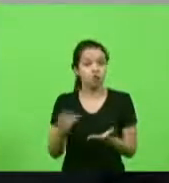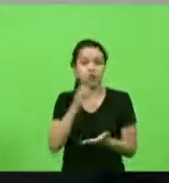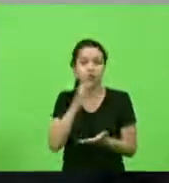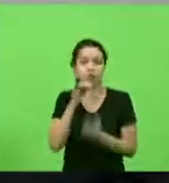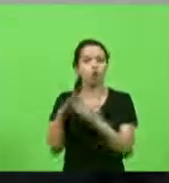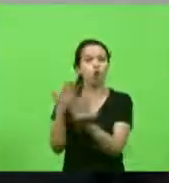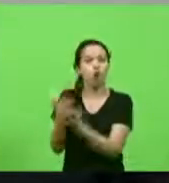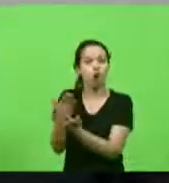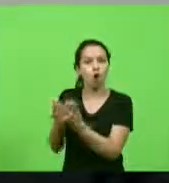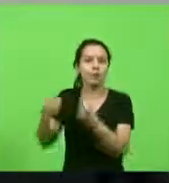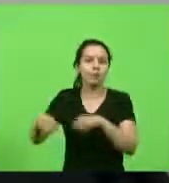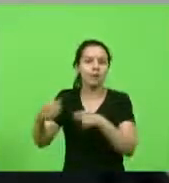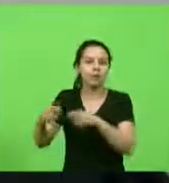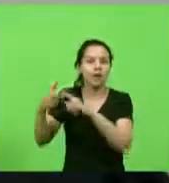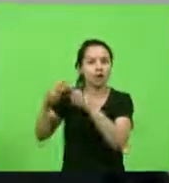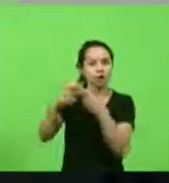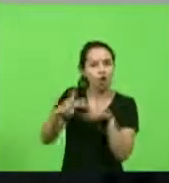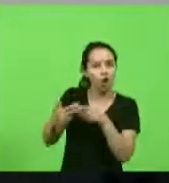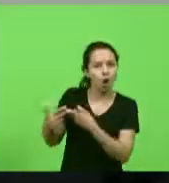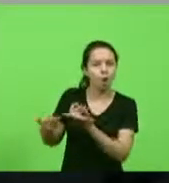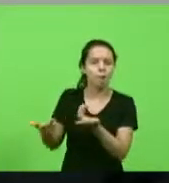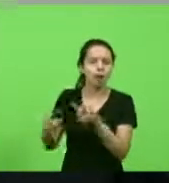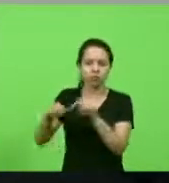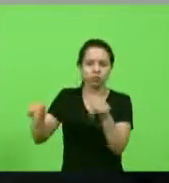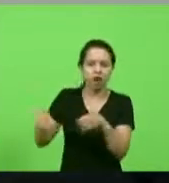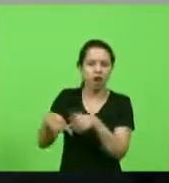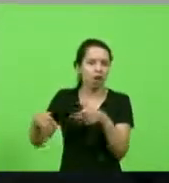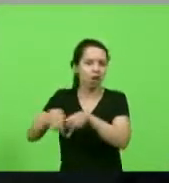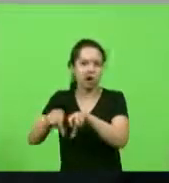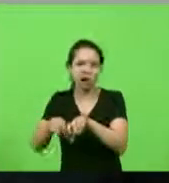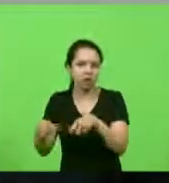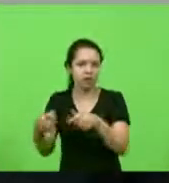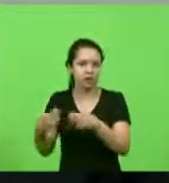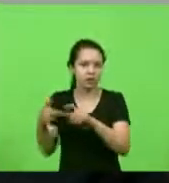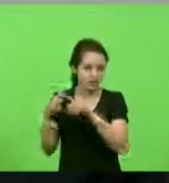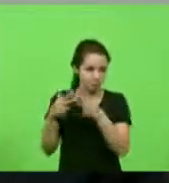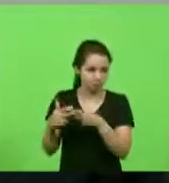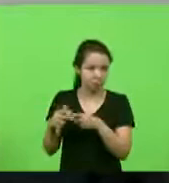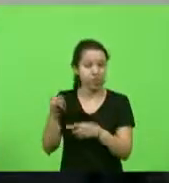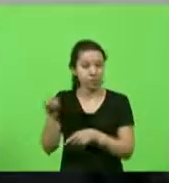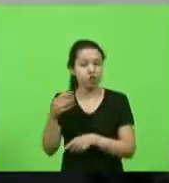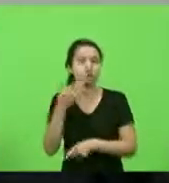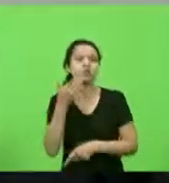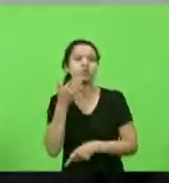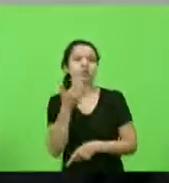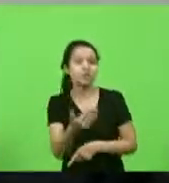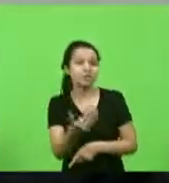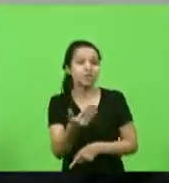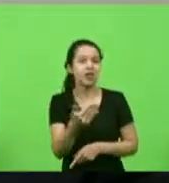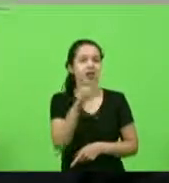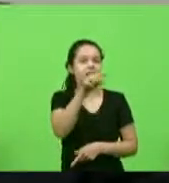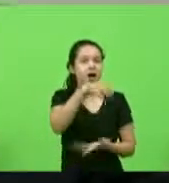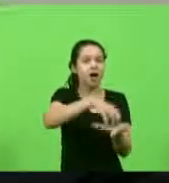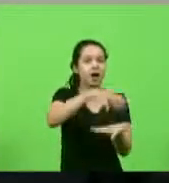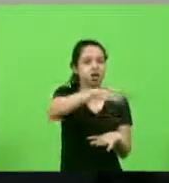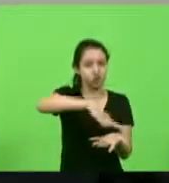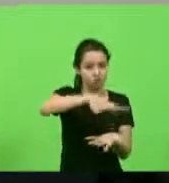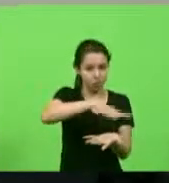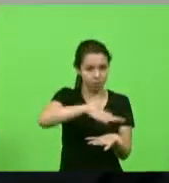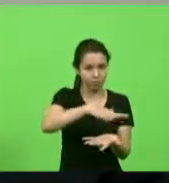quadra de um ginásio de salas de aula então o colégio solicita para regional a regional encaminha para